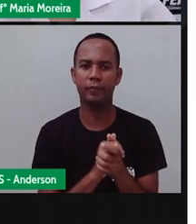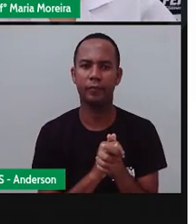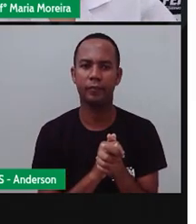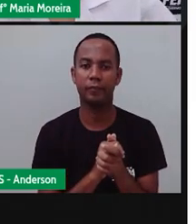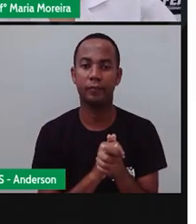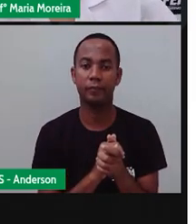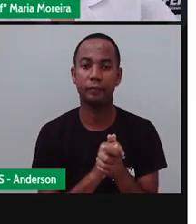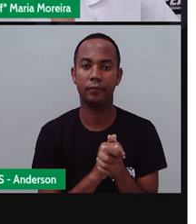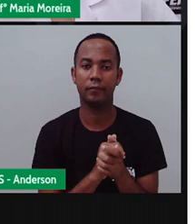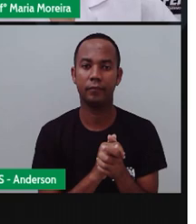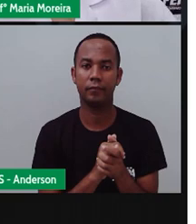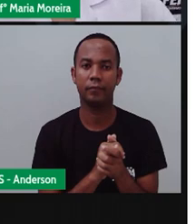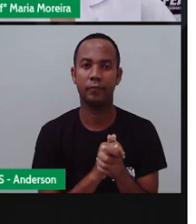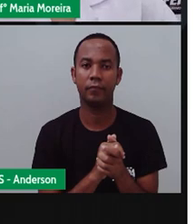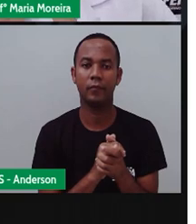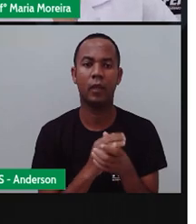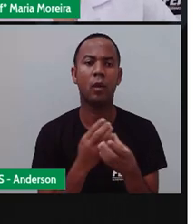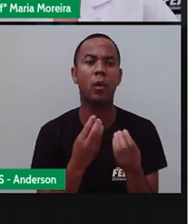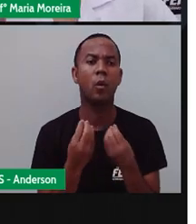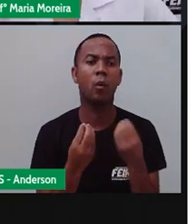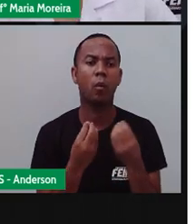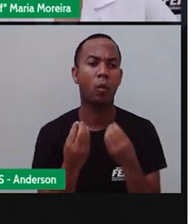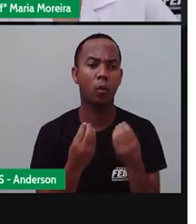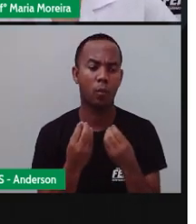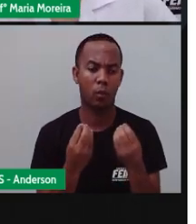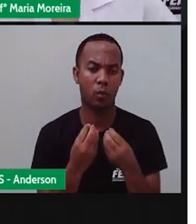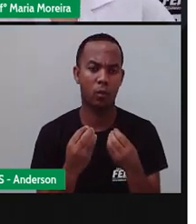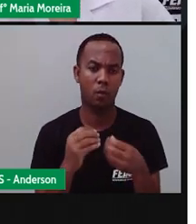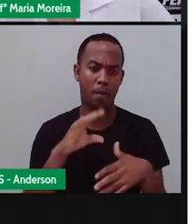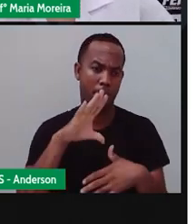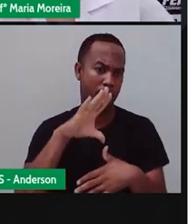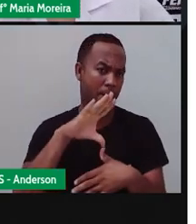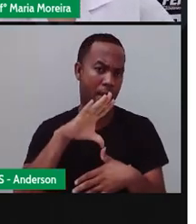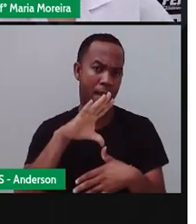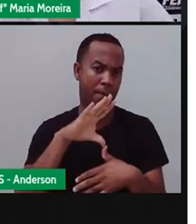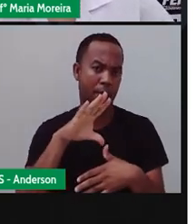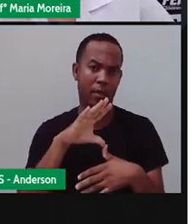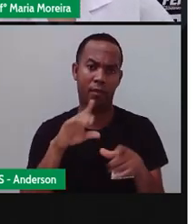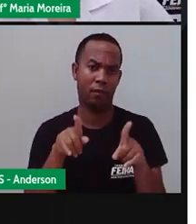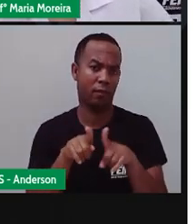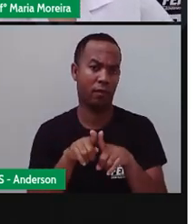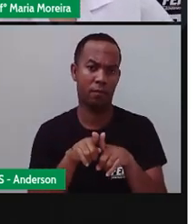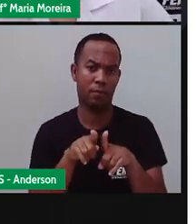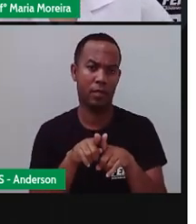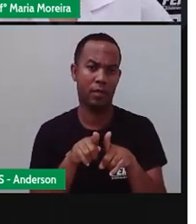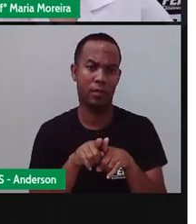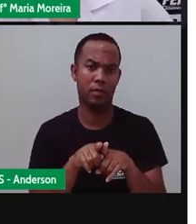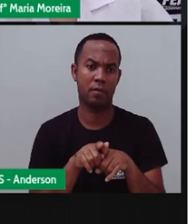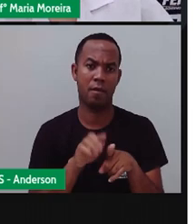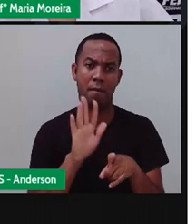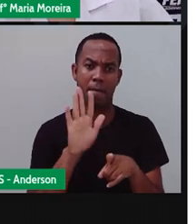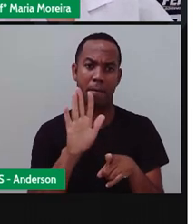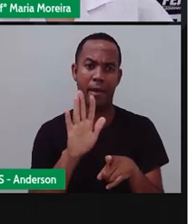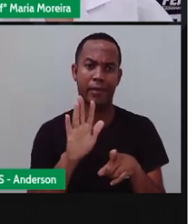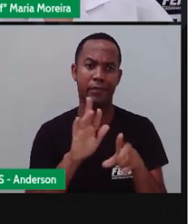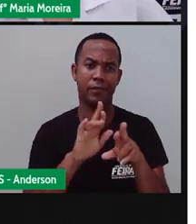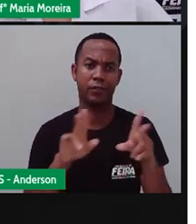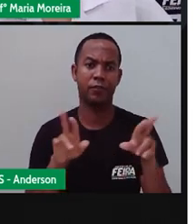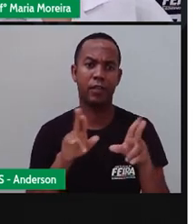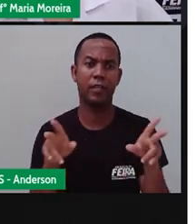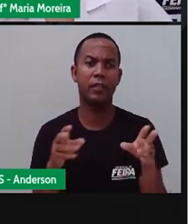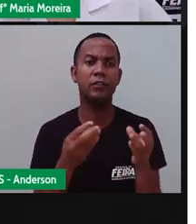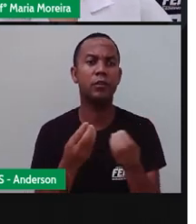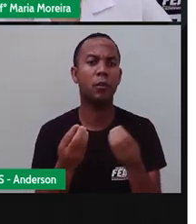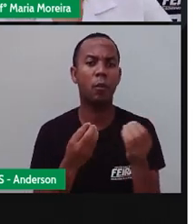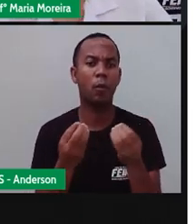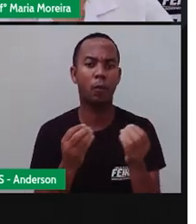Bom, com os mapas acontece mais ou menos do mesmo jeito. A diferença é que existe uma proporção